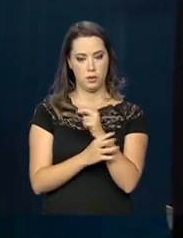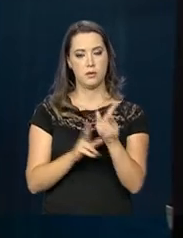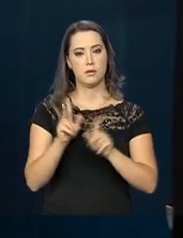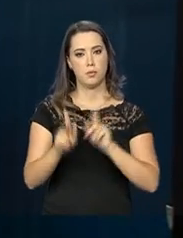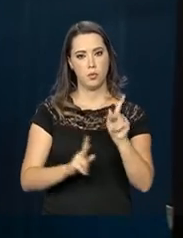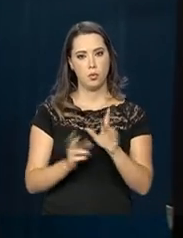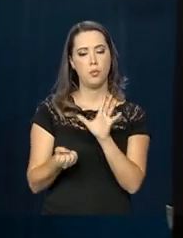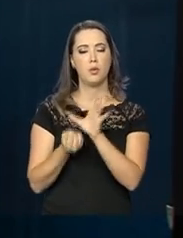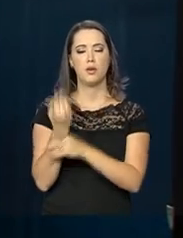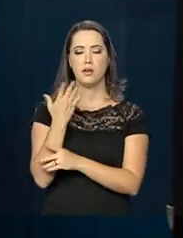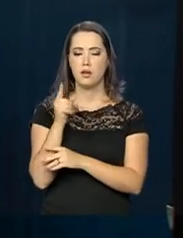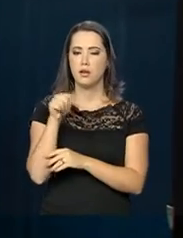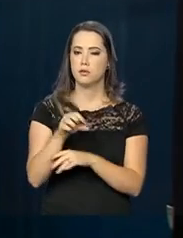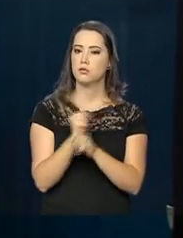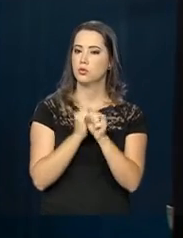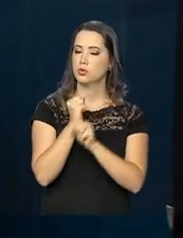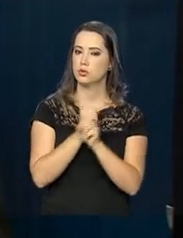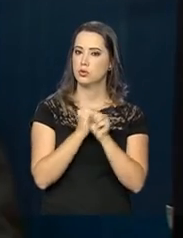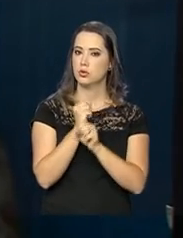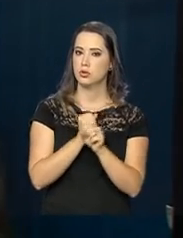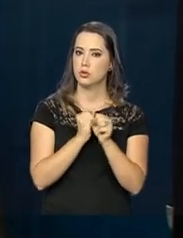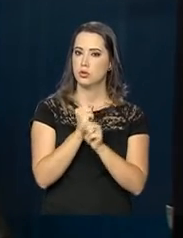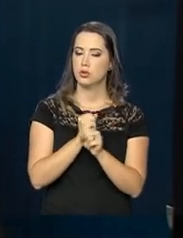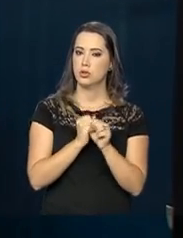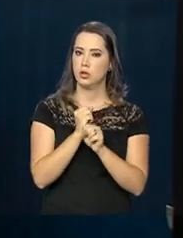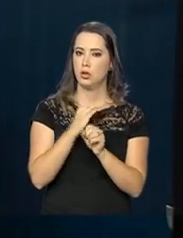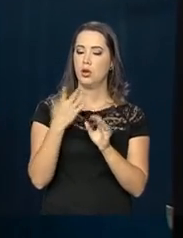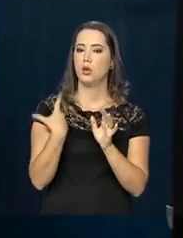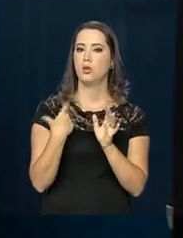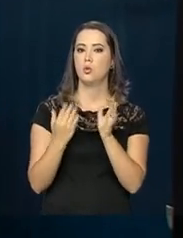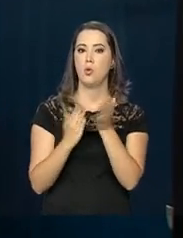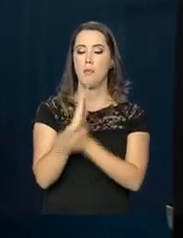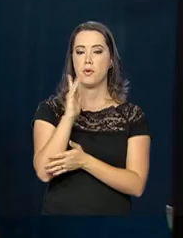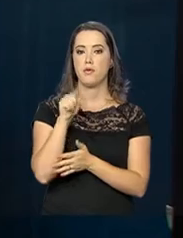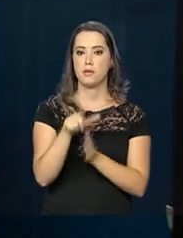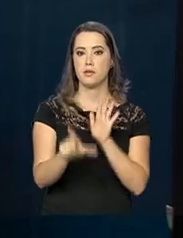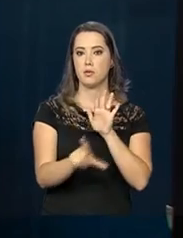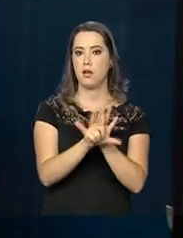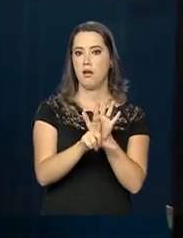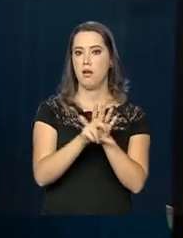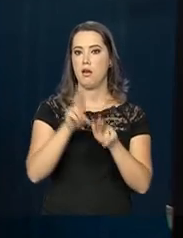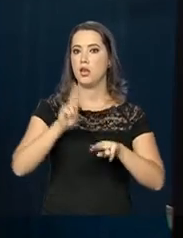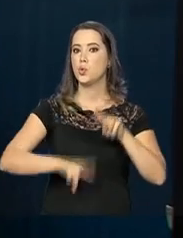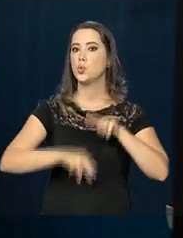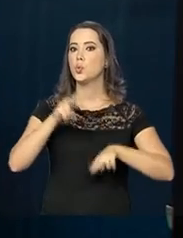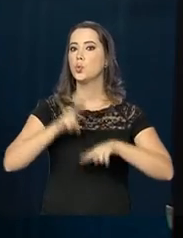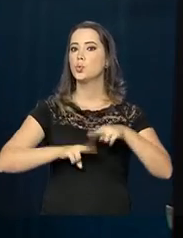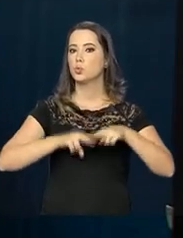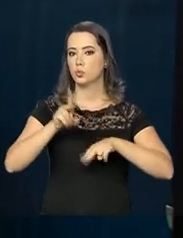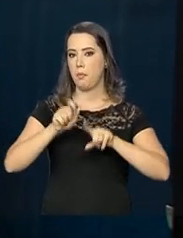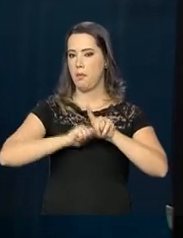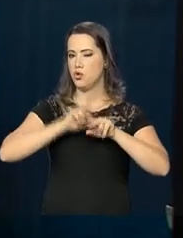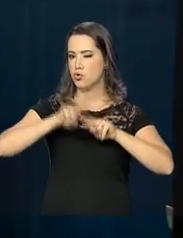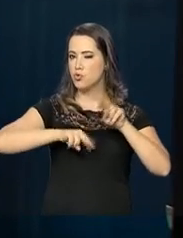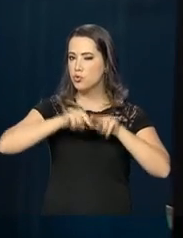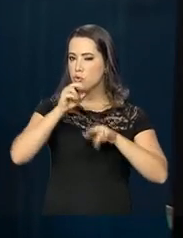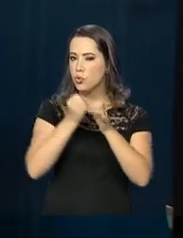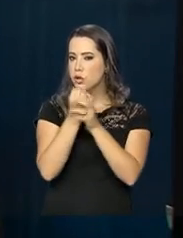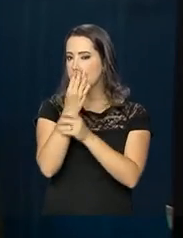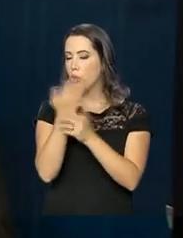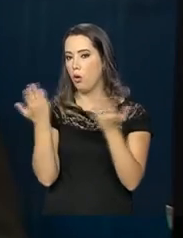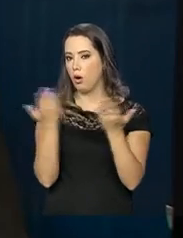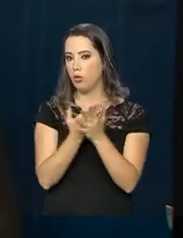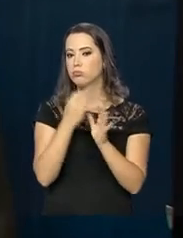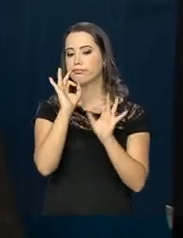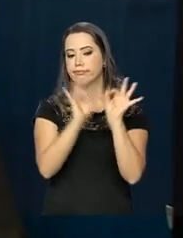ano com a sanção pelo presidente Michel Temer dessa lei em junho. E esse sistema, a ideia é ele funcione nos mesmos